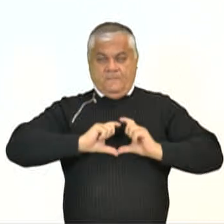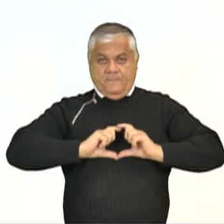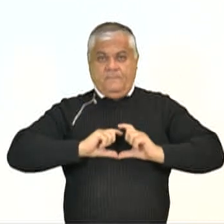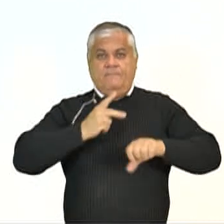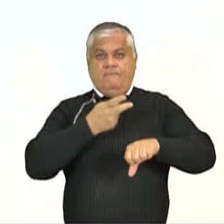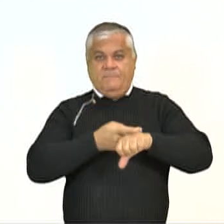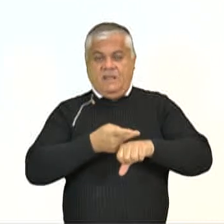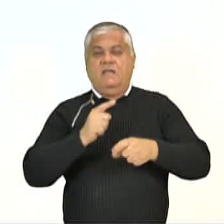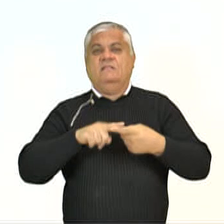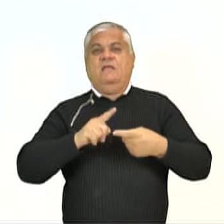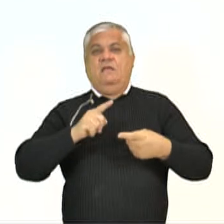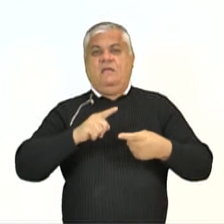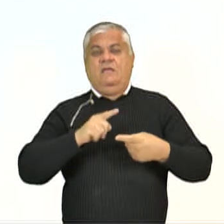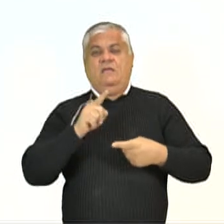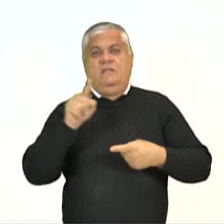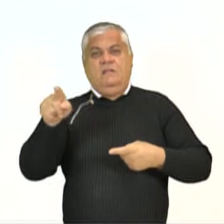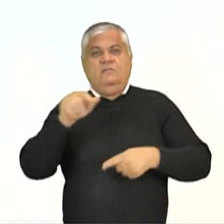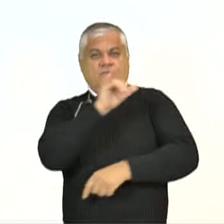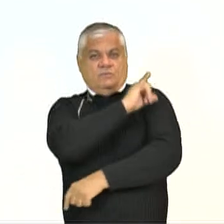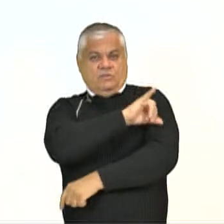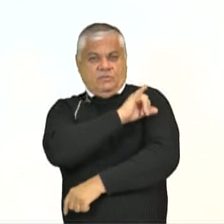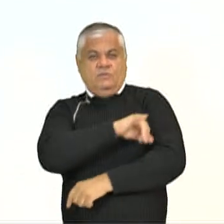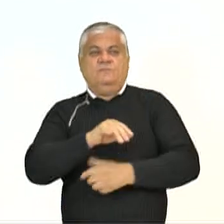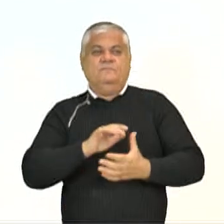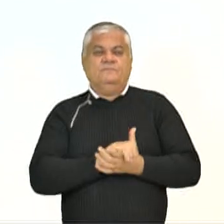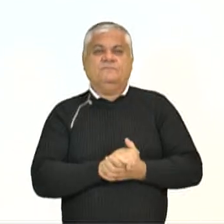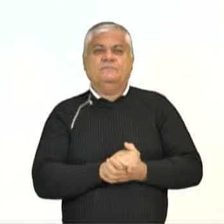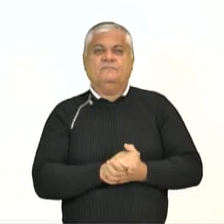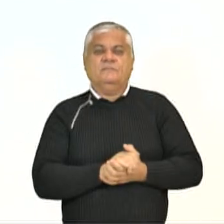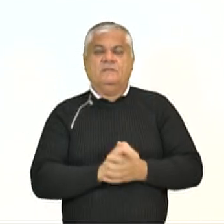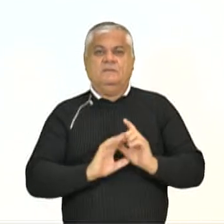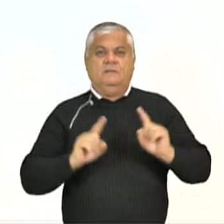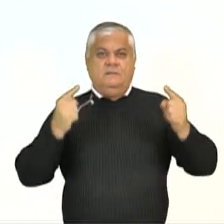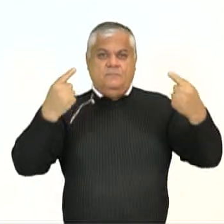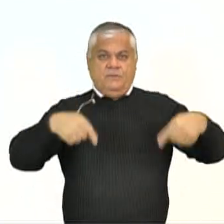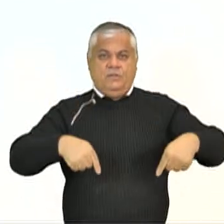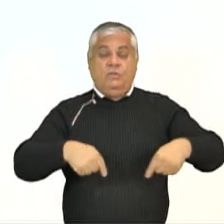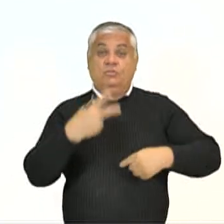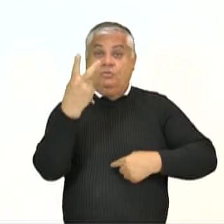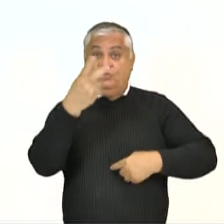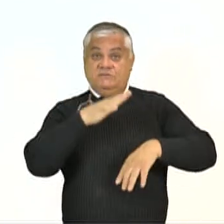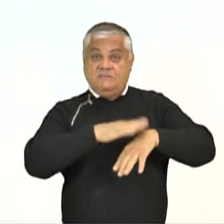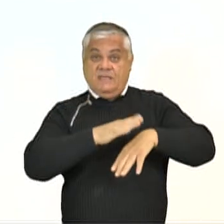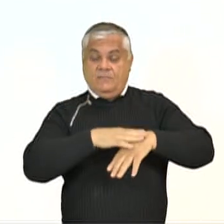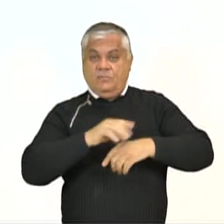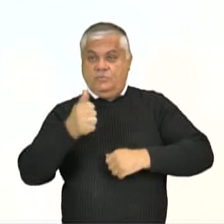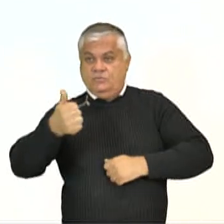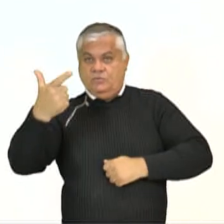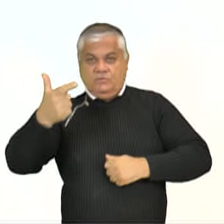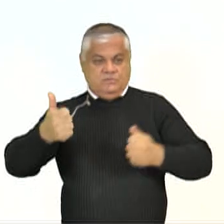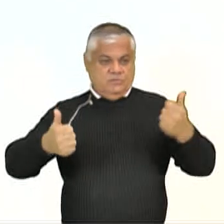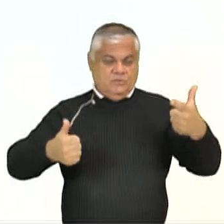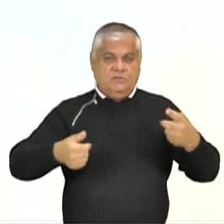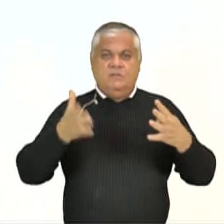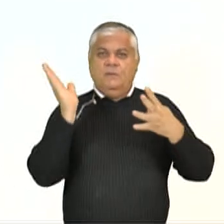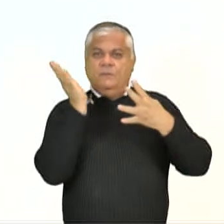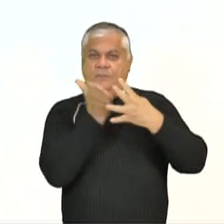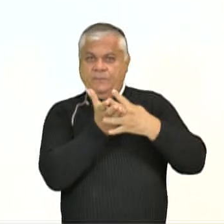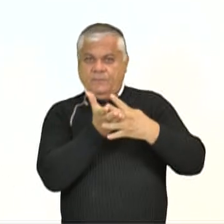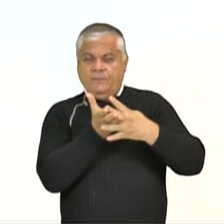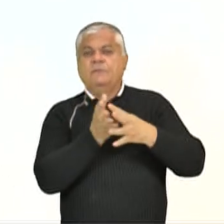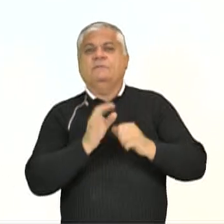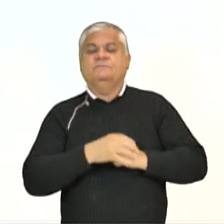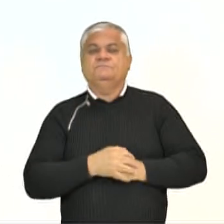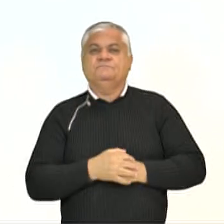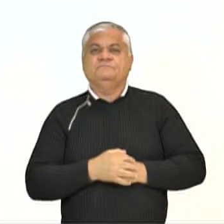Rio em 2016. As partidas são realizadas em dois tempos de 12 minutos, com 3 minutos de intervalo.